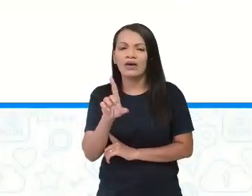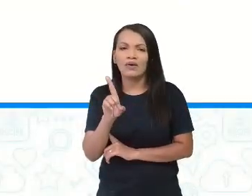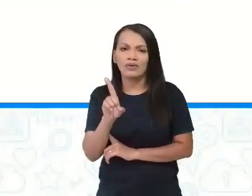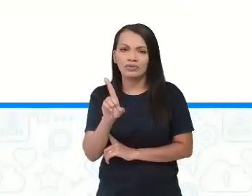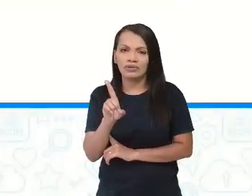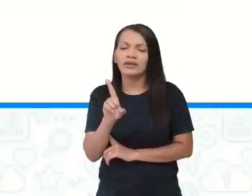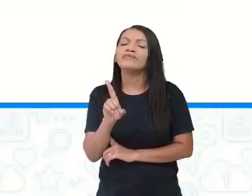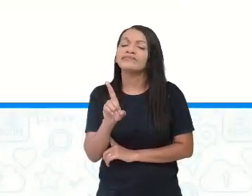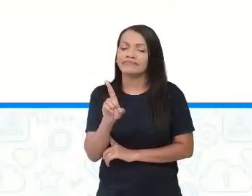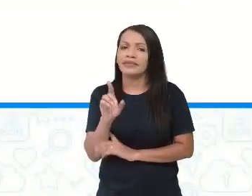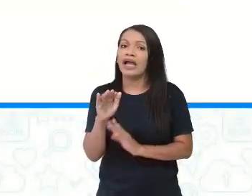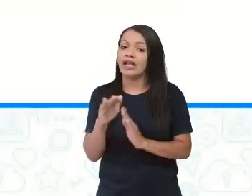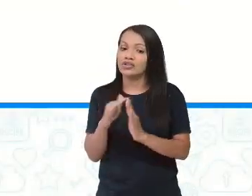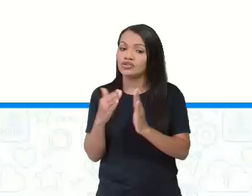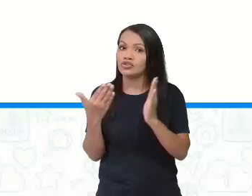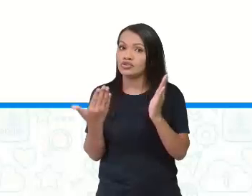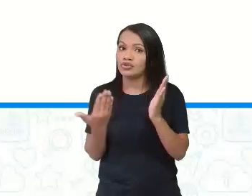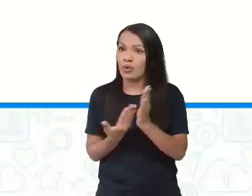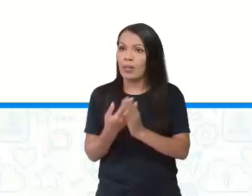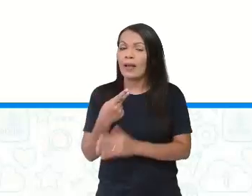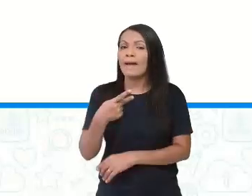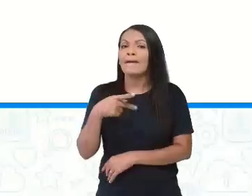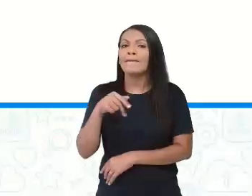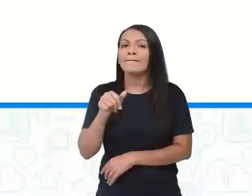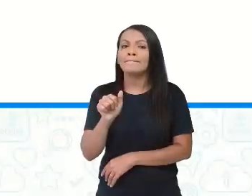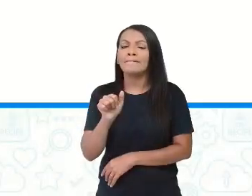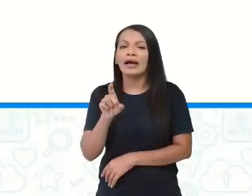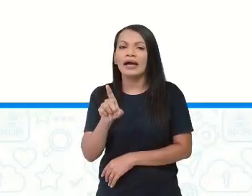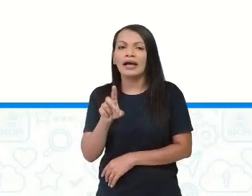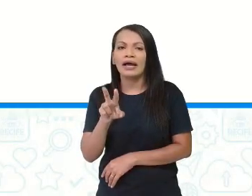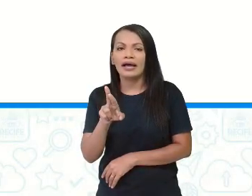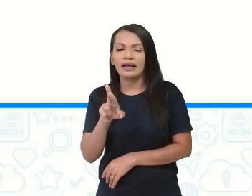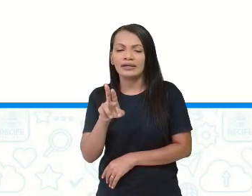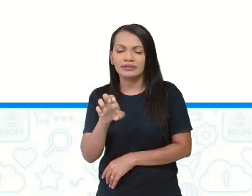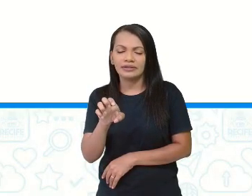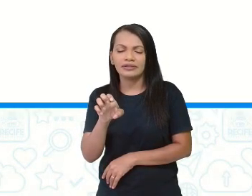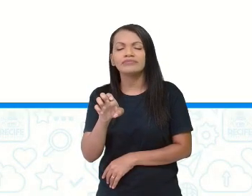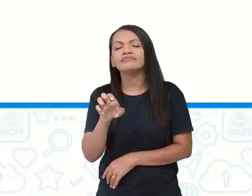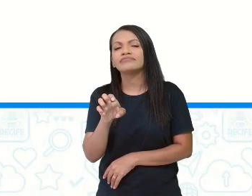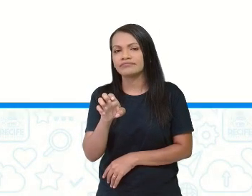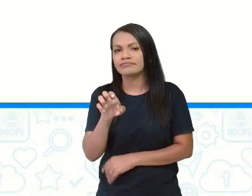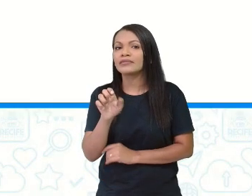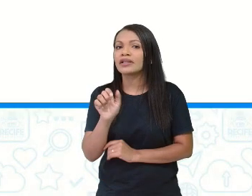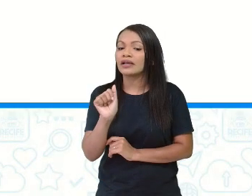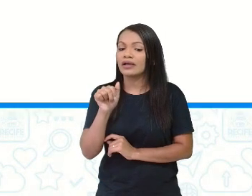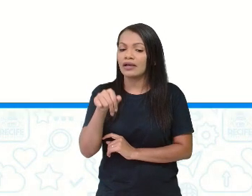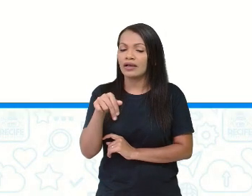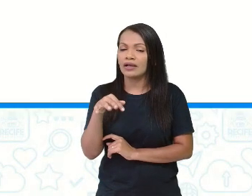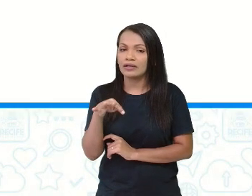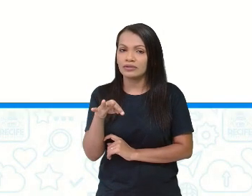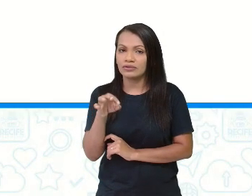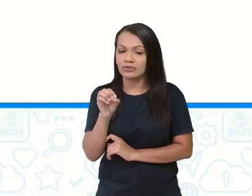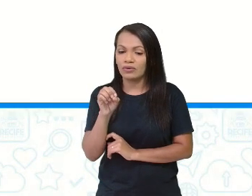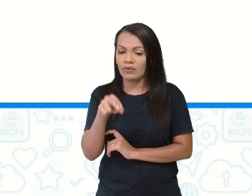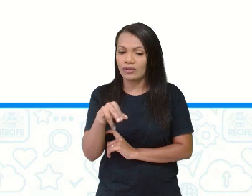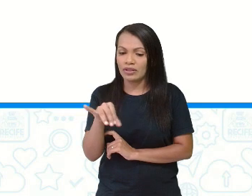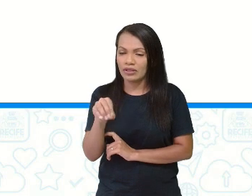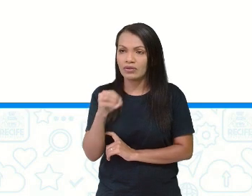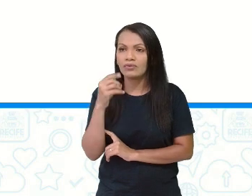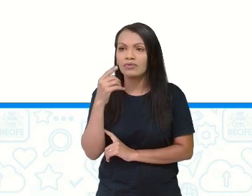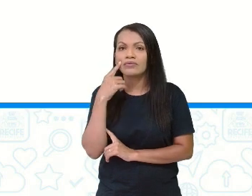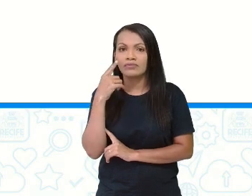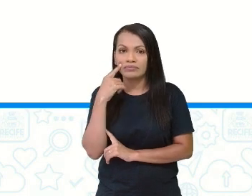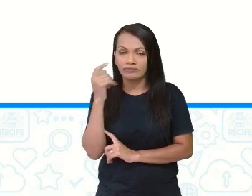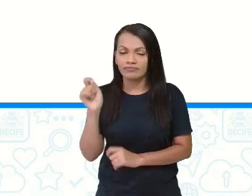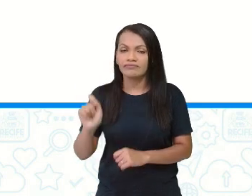não é? Padre Antônio Henrique, fazendo embaixadinha, suando demais a camisa, hein, Ronald? Isso